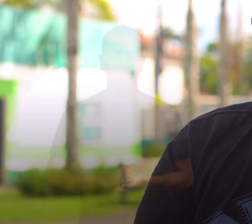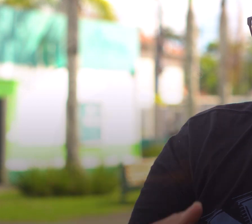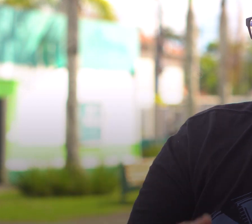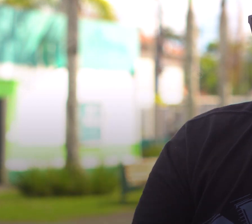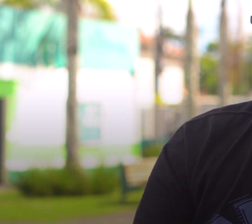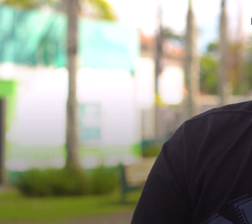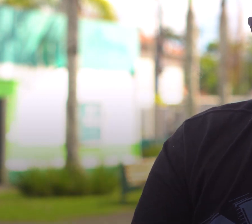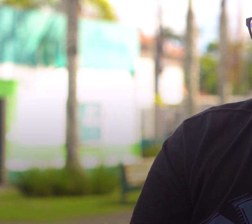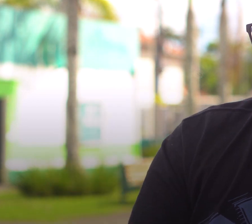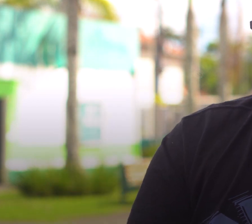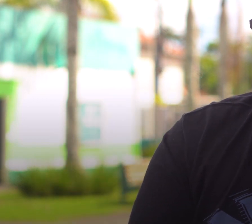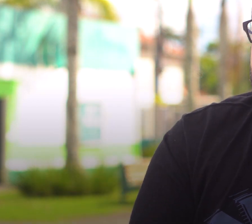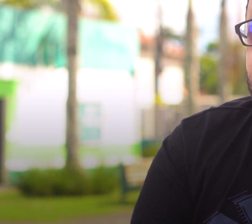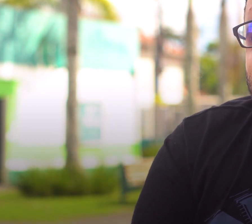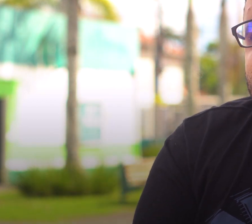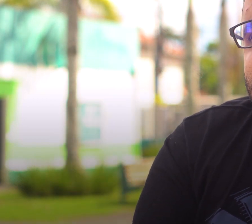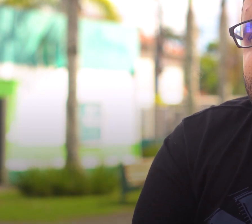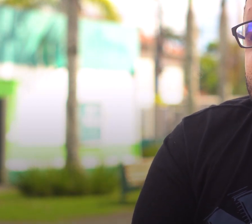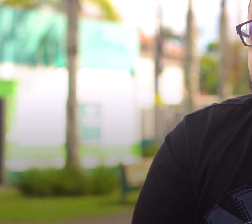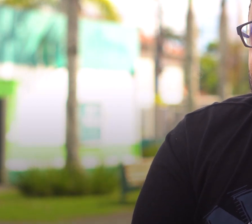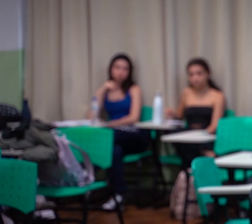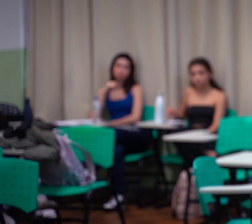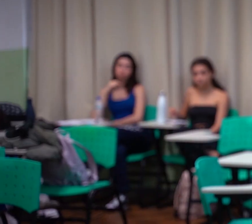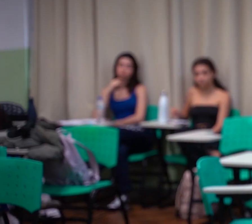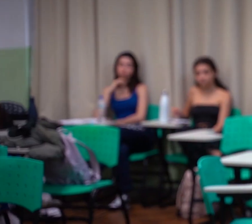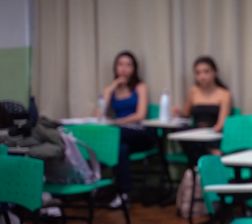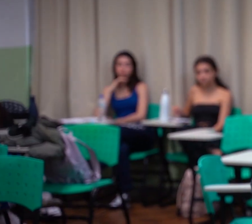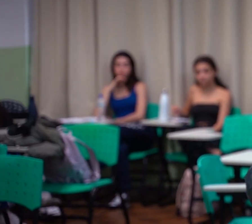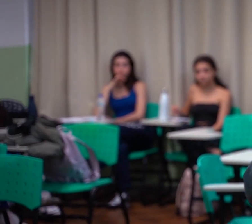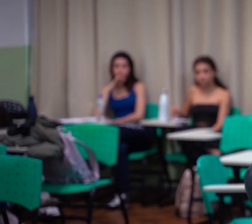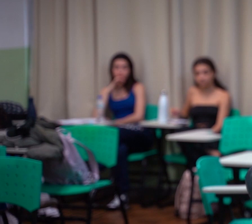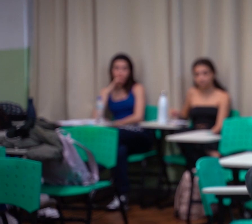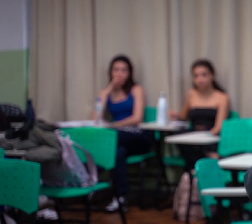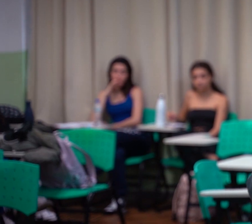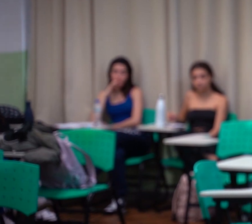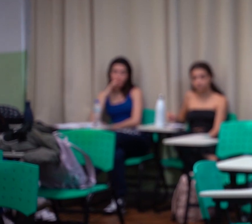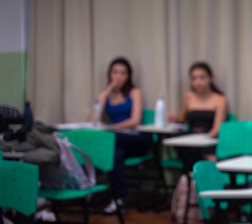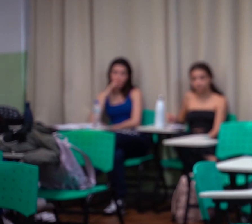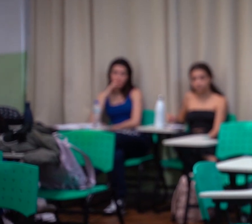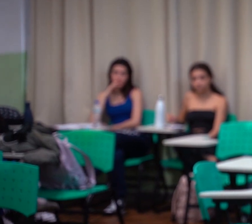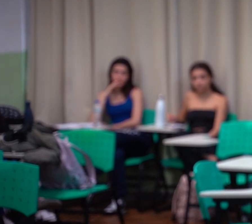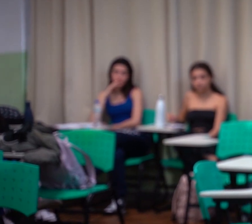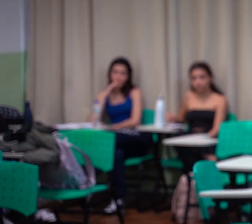siga, né? Que a gente tem capacidade, sim. Que